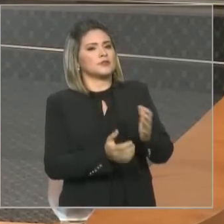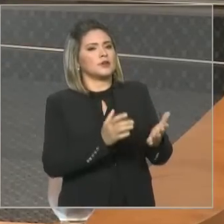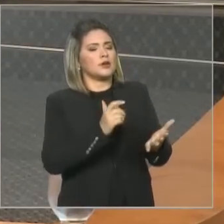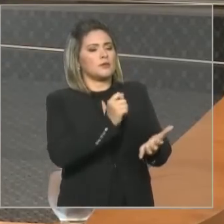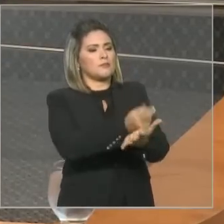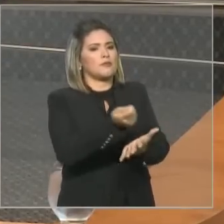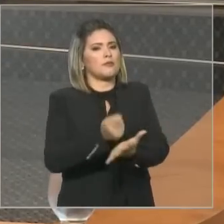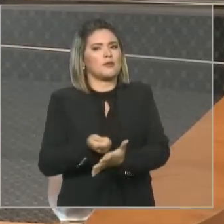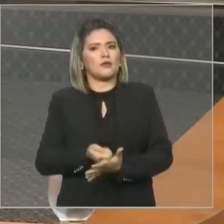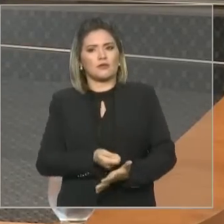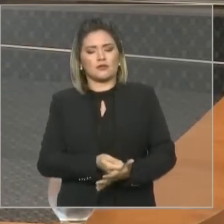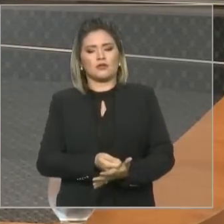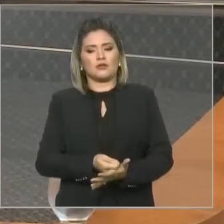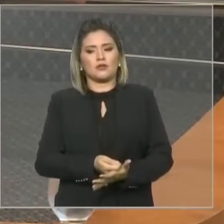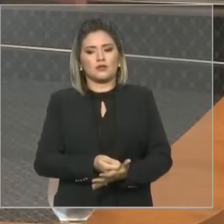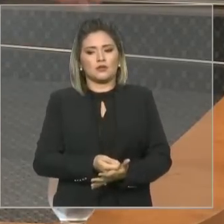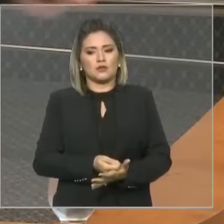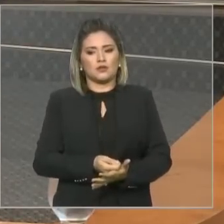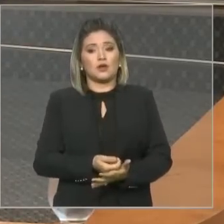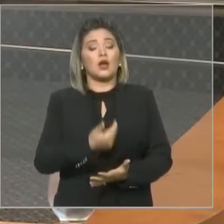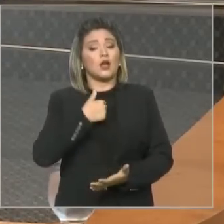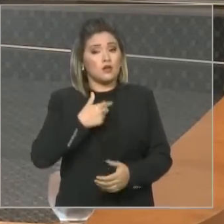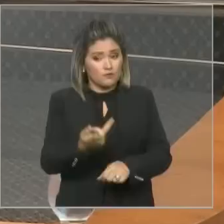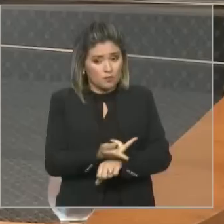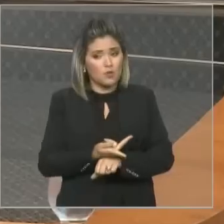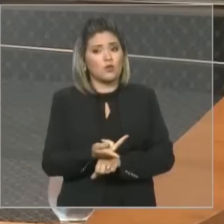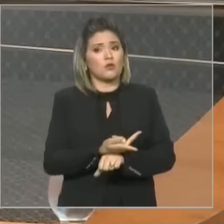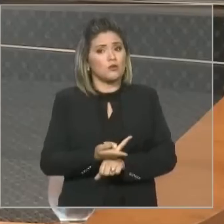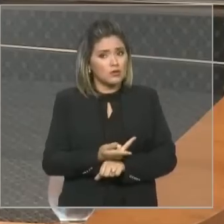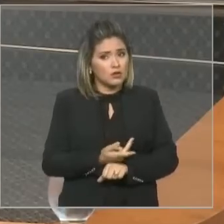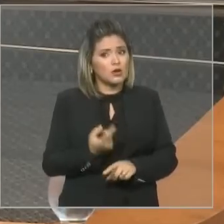tentativa de suborno. Não sei quem é, mas eu vou atrás. Porque tem.